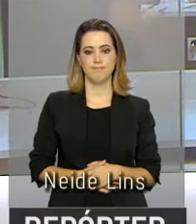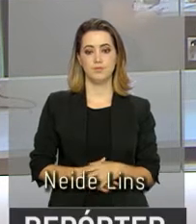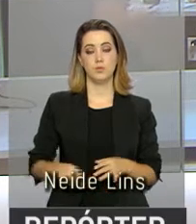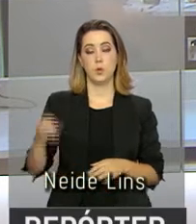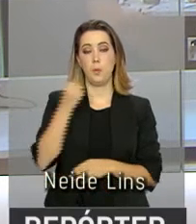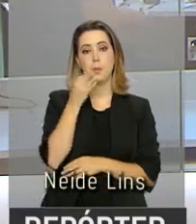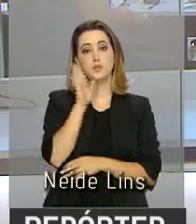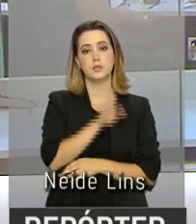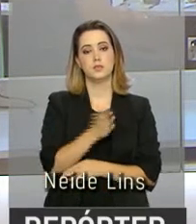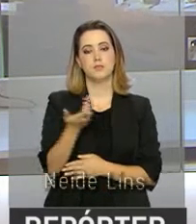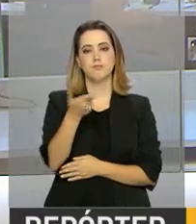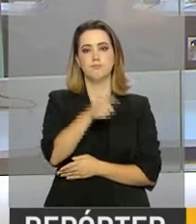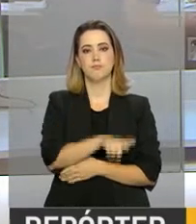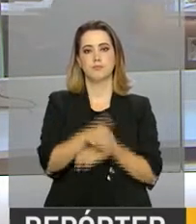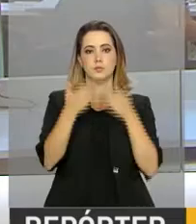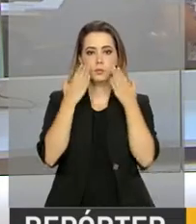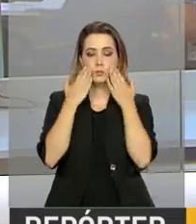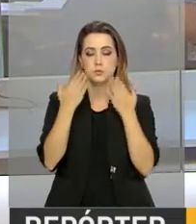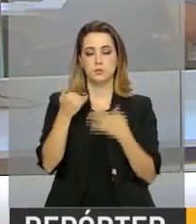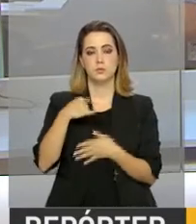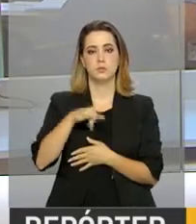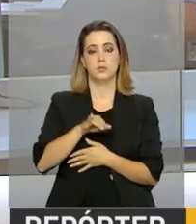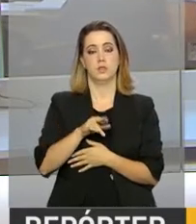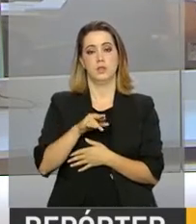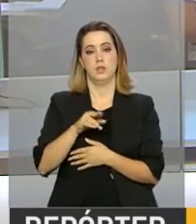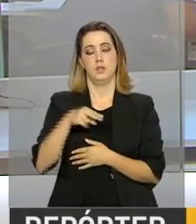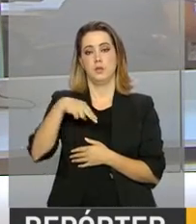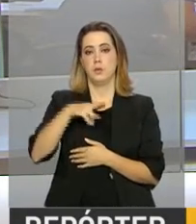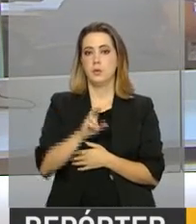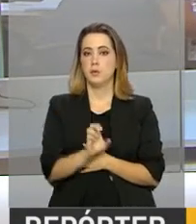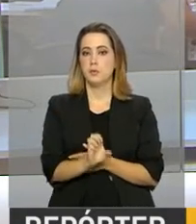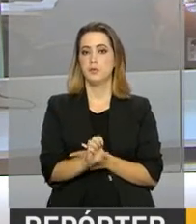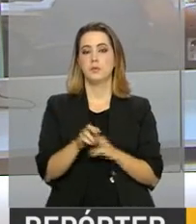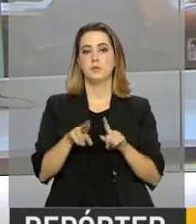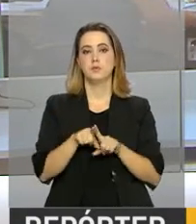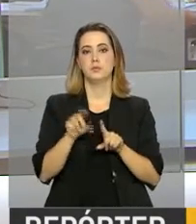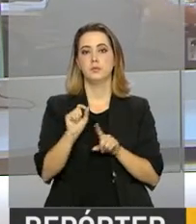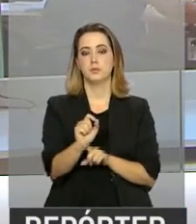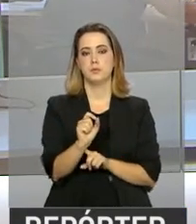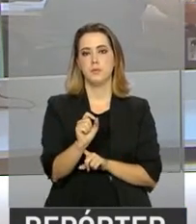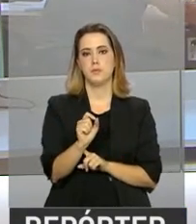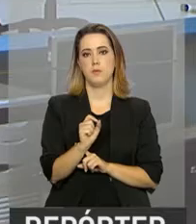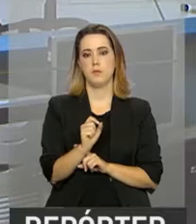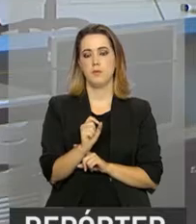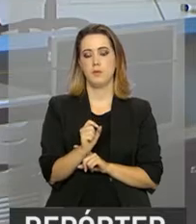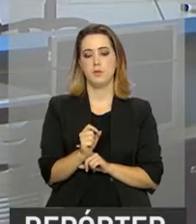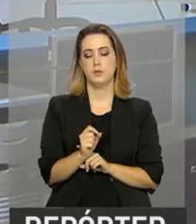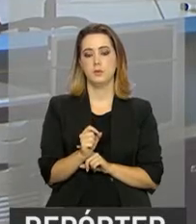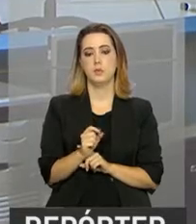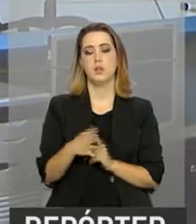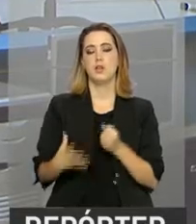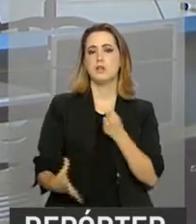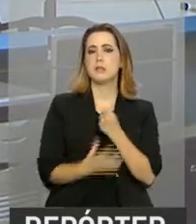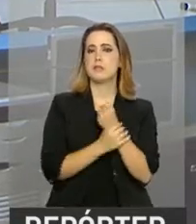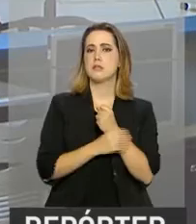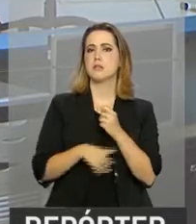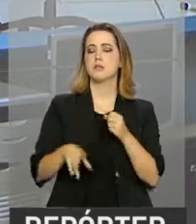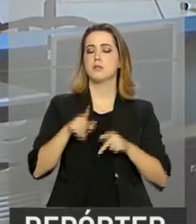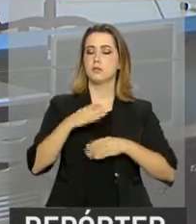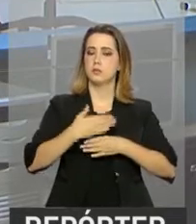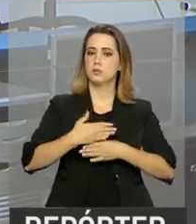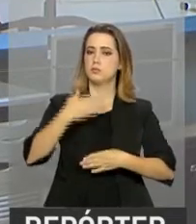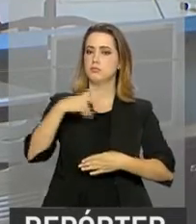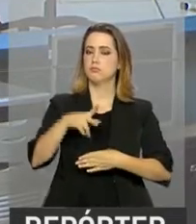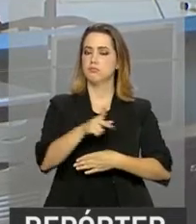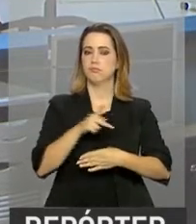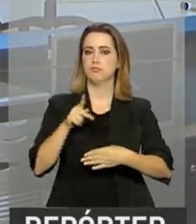Olá, boa tarde. Estamos de volta com as notícias do Governo Federal em mais uma edição do Repórter NBR. A segurança nas fronteiras está